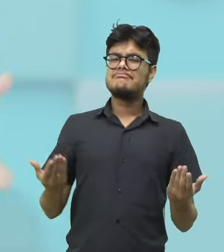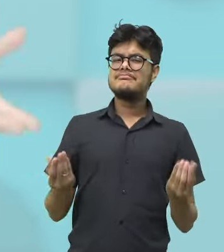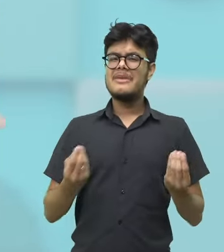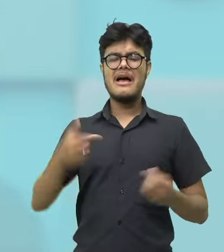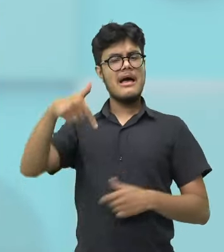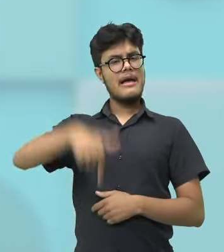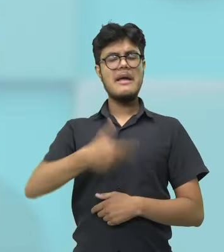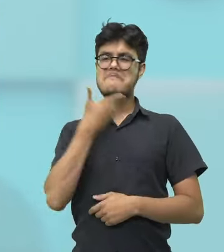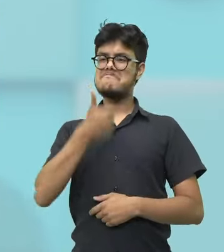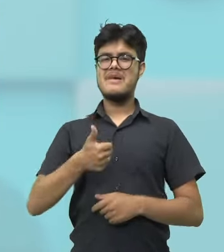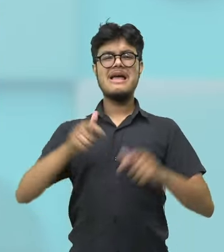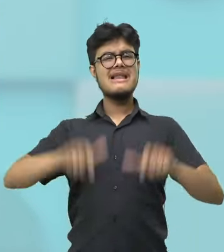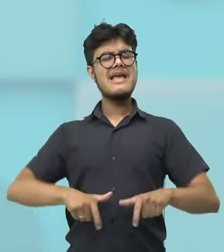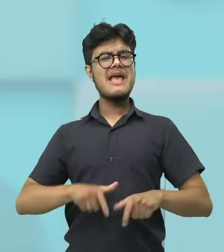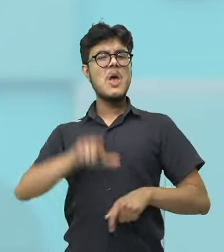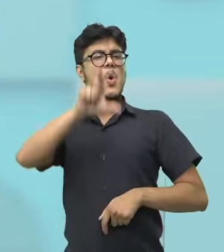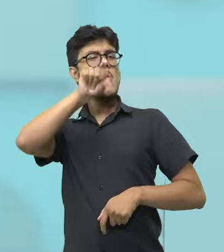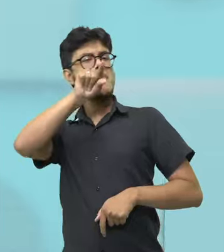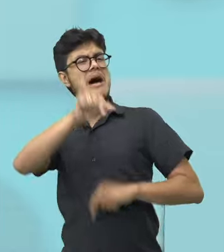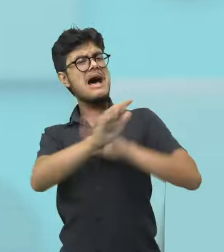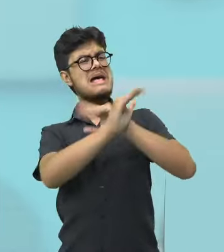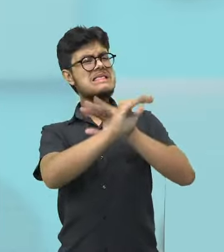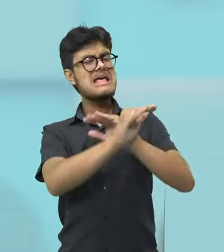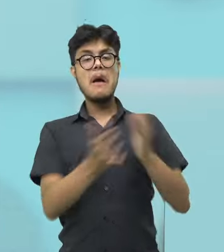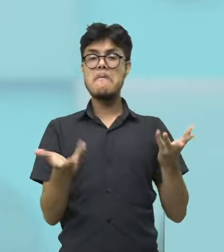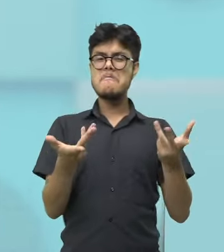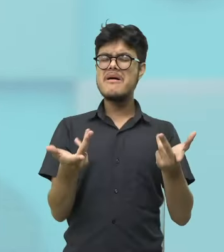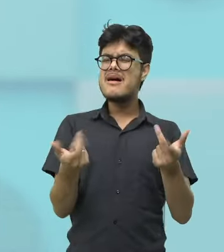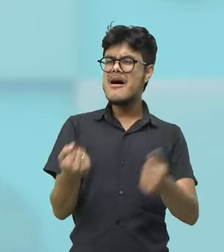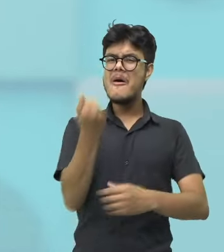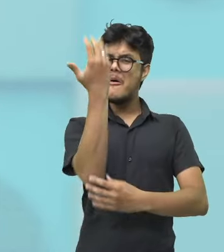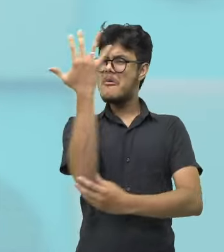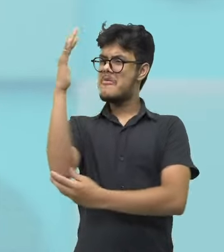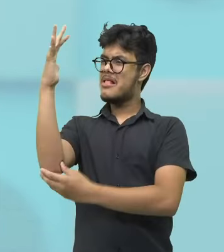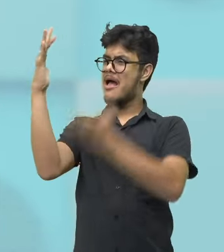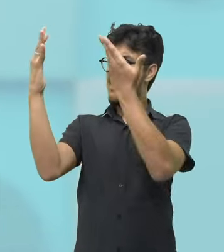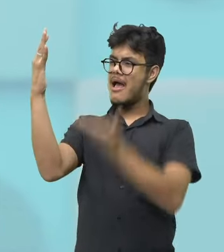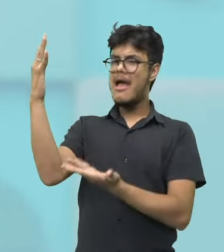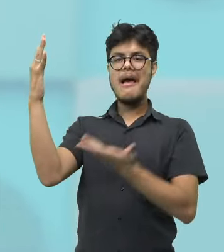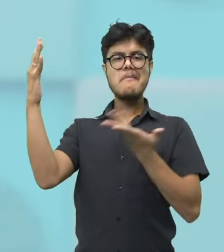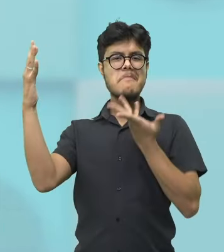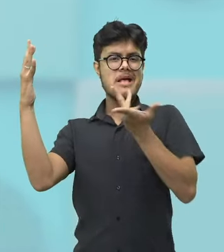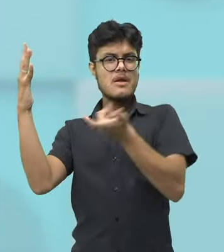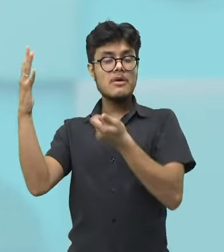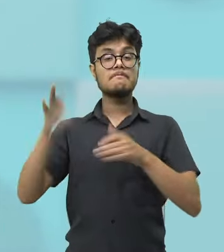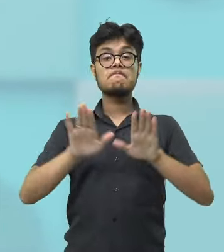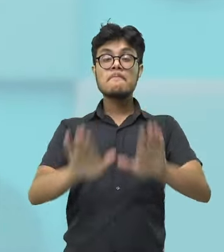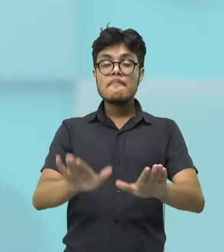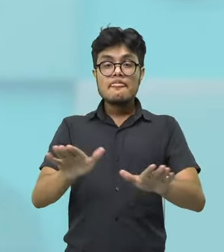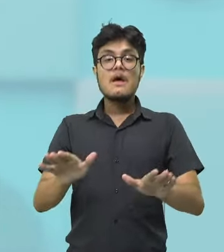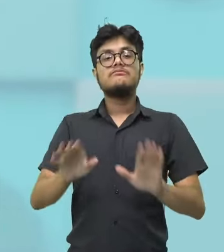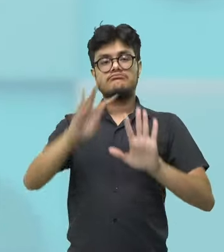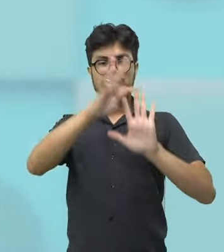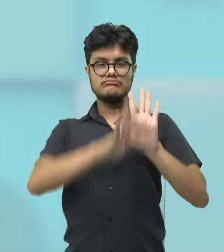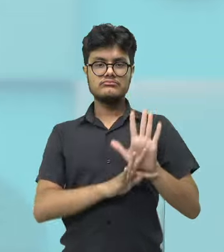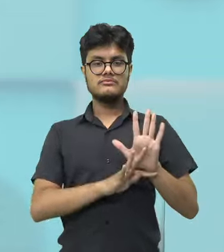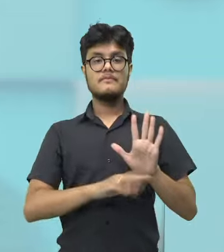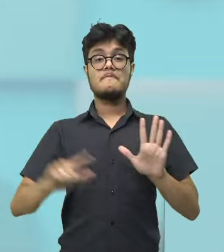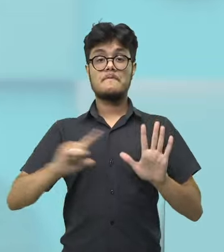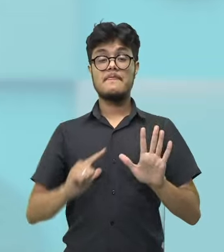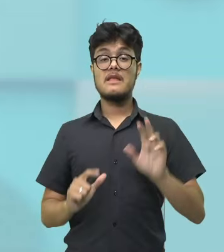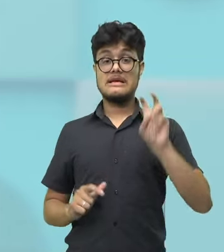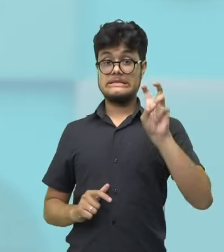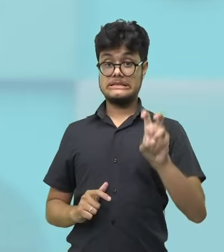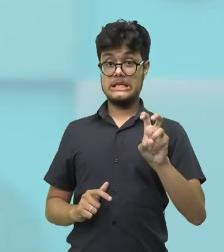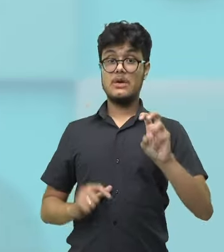sempre melhor. Sabiá canta melhor aqui, as palmeiras aqui são melhores, né? E esse poema, ele é composto por cinco